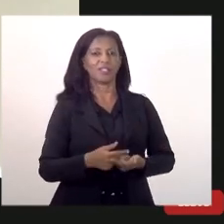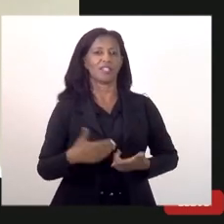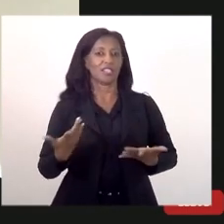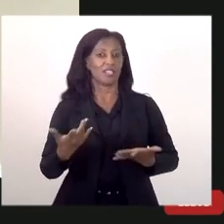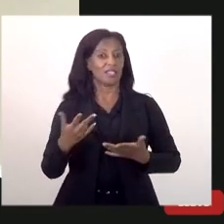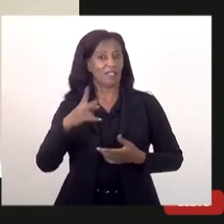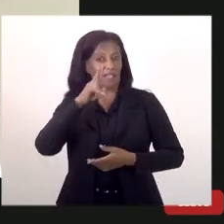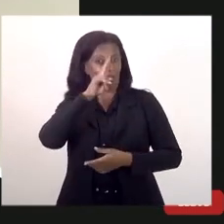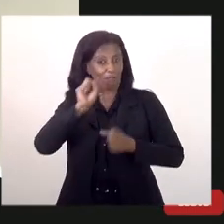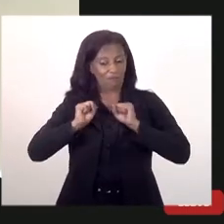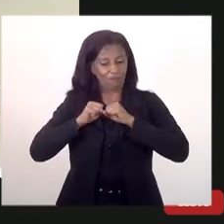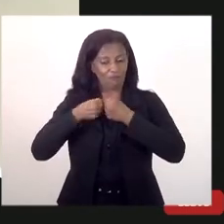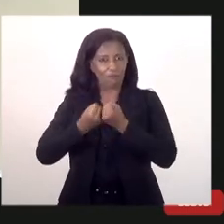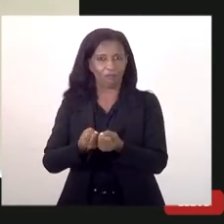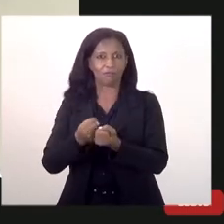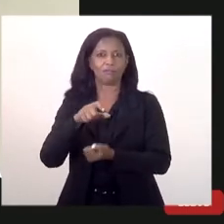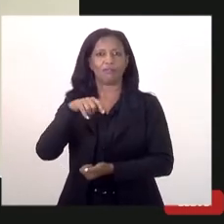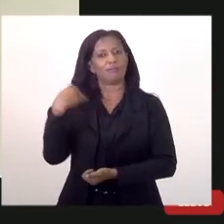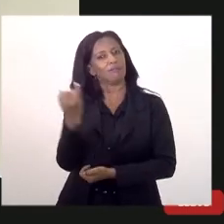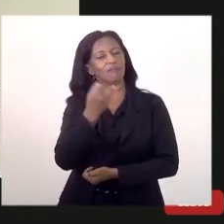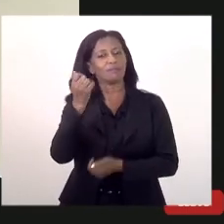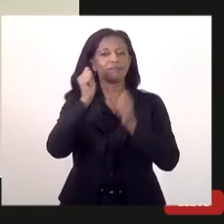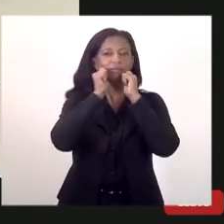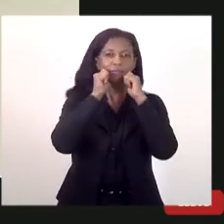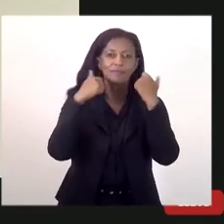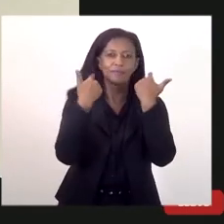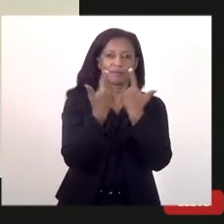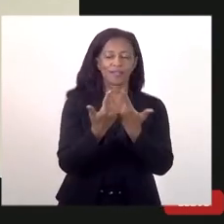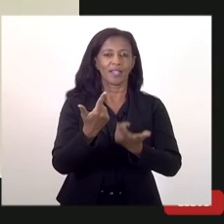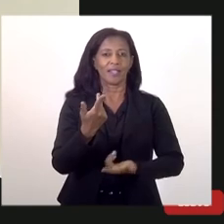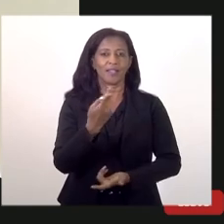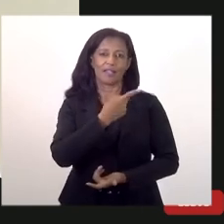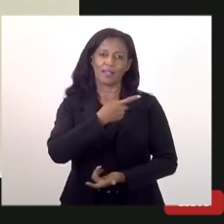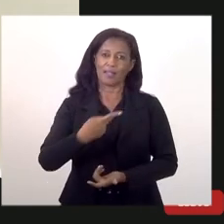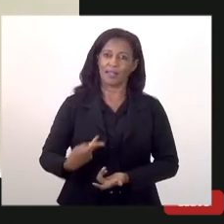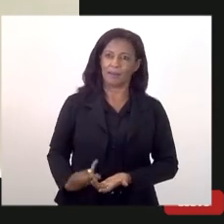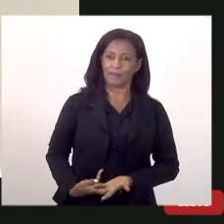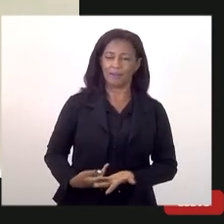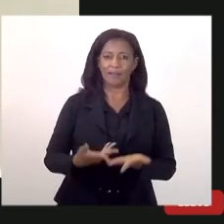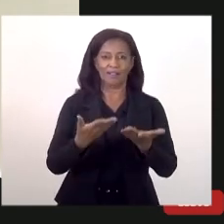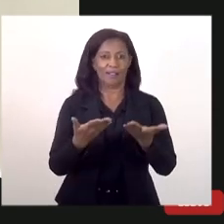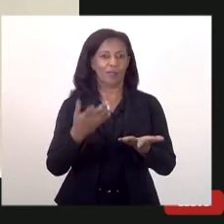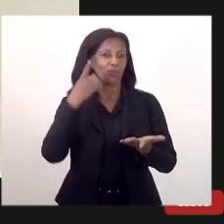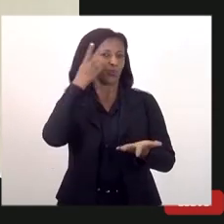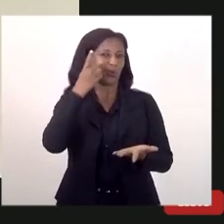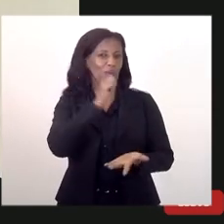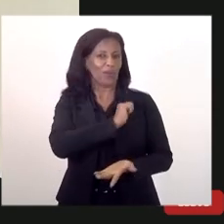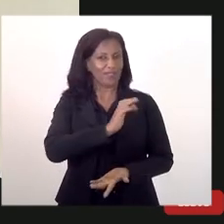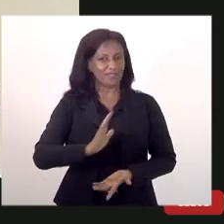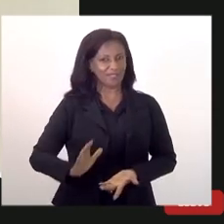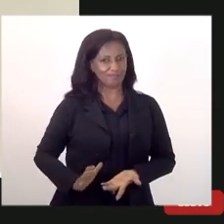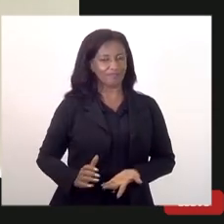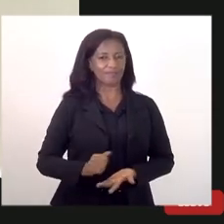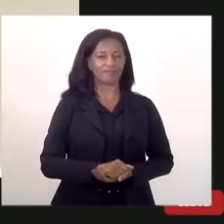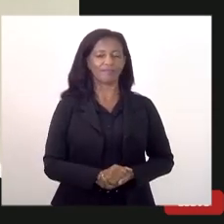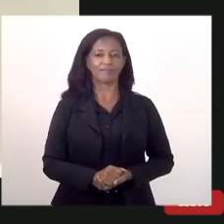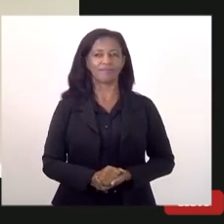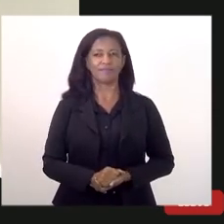reforço a importância da Assembleia Legislativa na presidência do deputado André Siciliano que